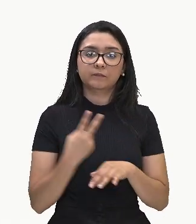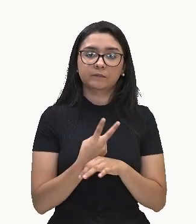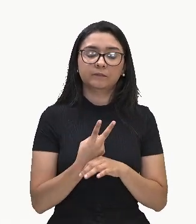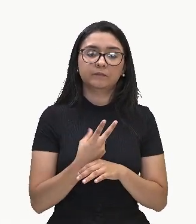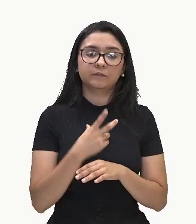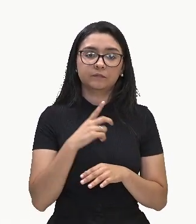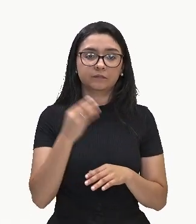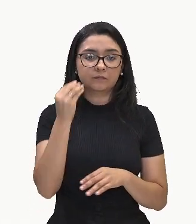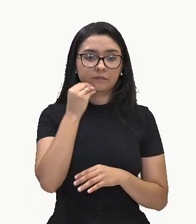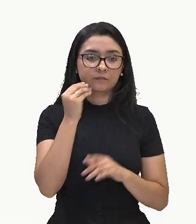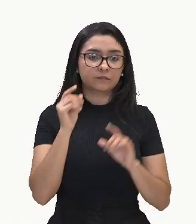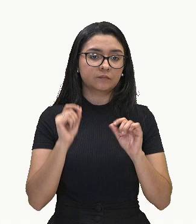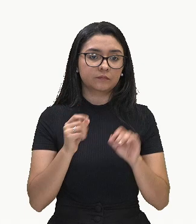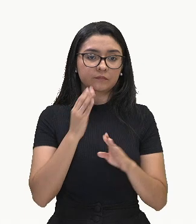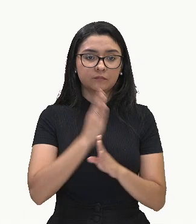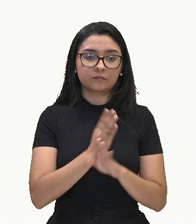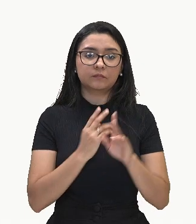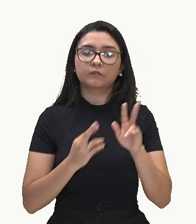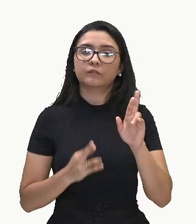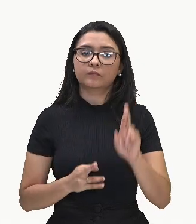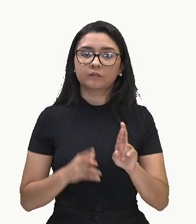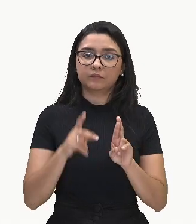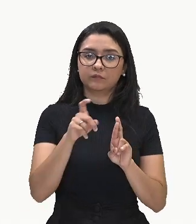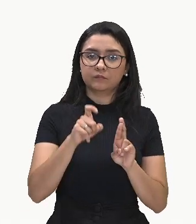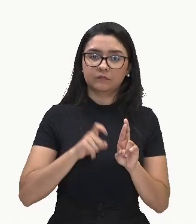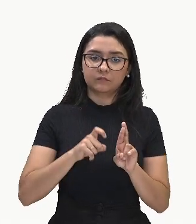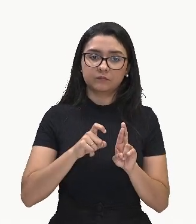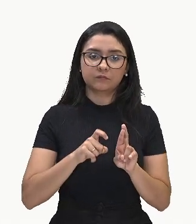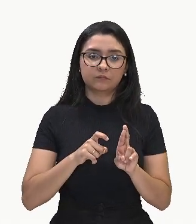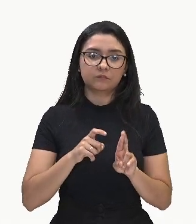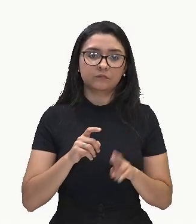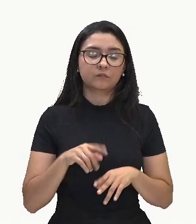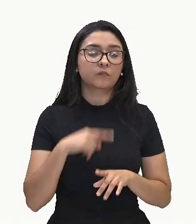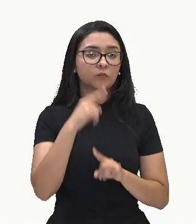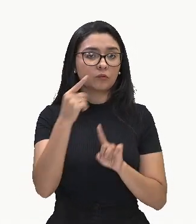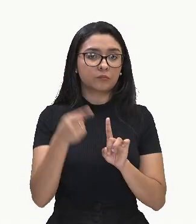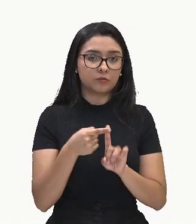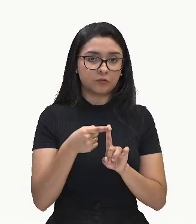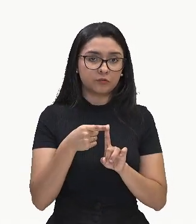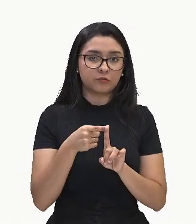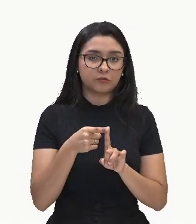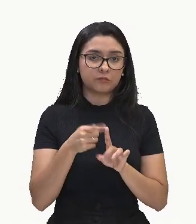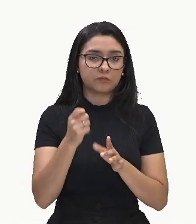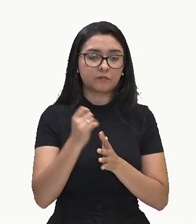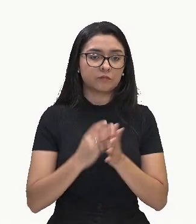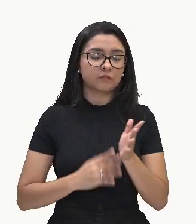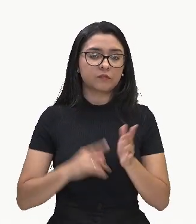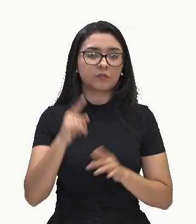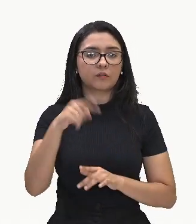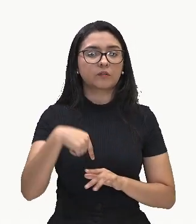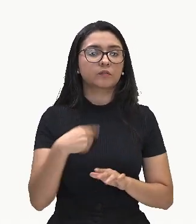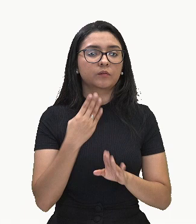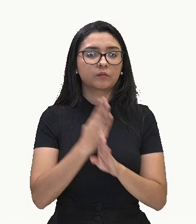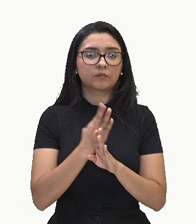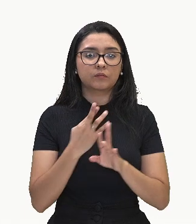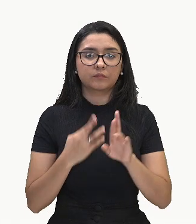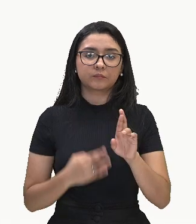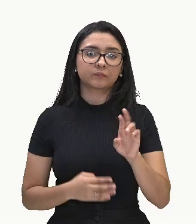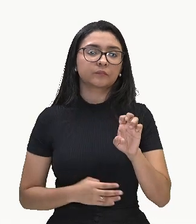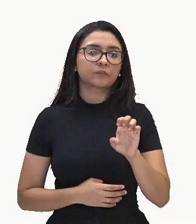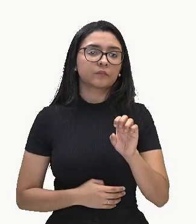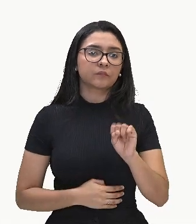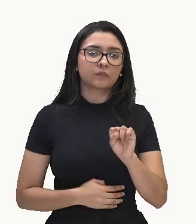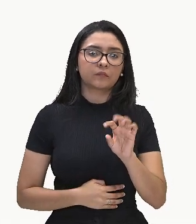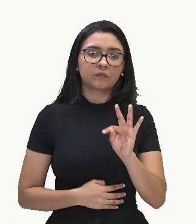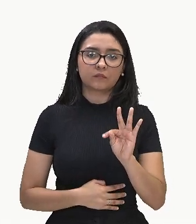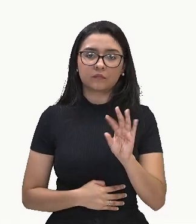que é o nosso R de X. Tá bom? O objetivo aqui da nossa questão vai ser achar o resto. E quem